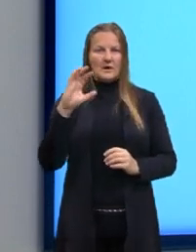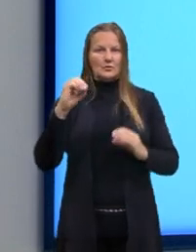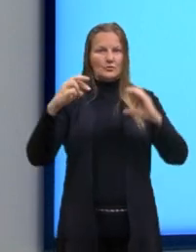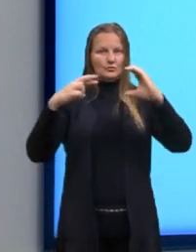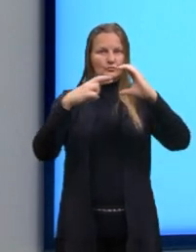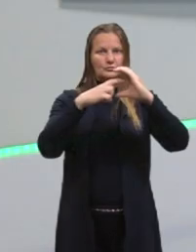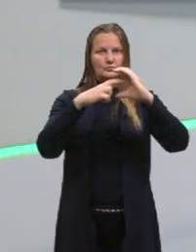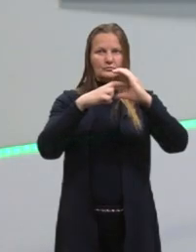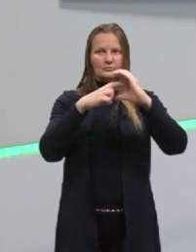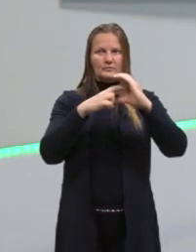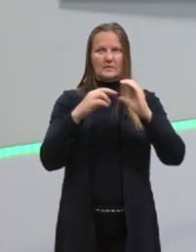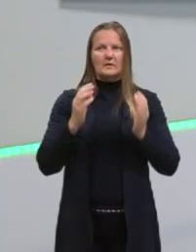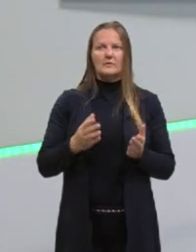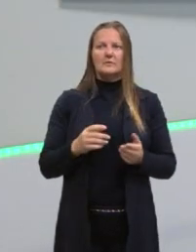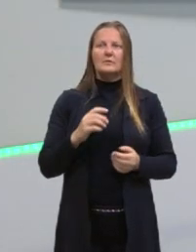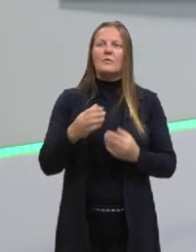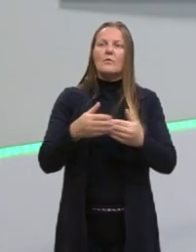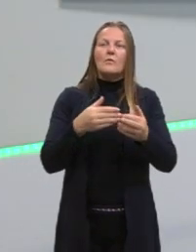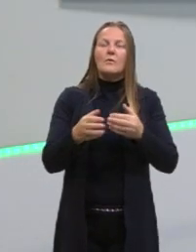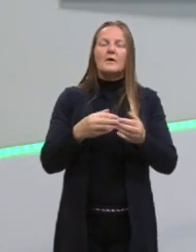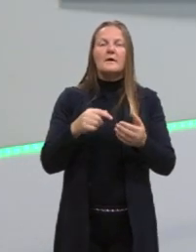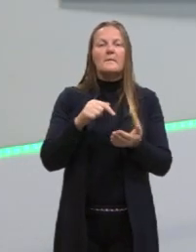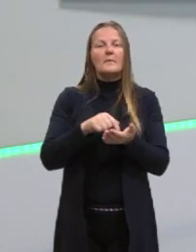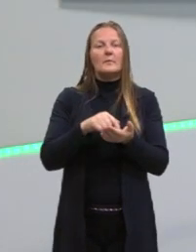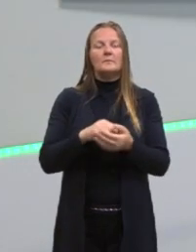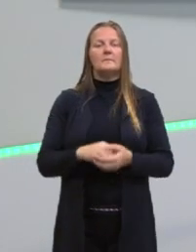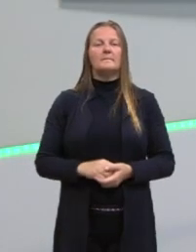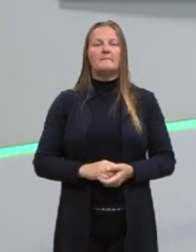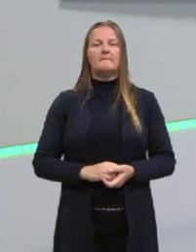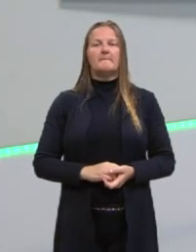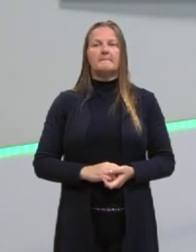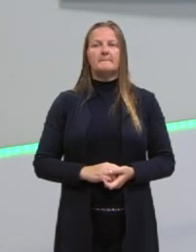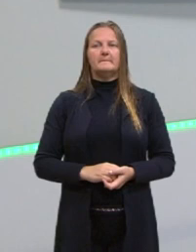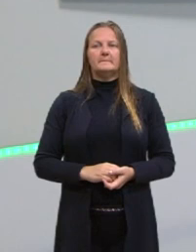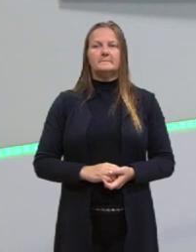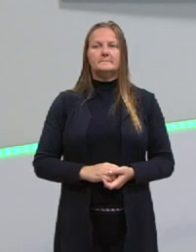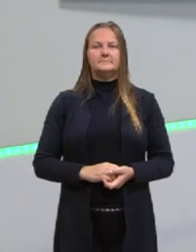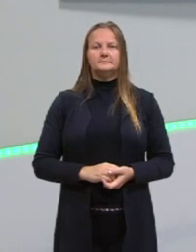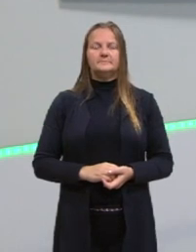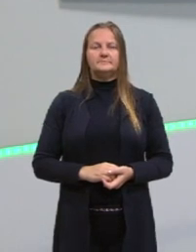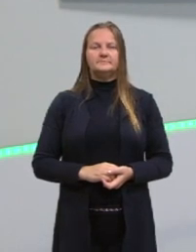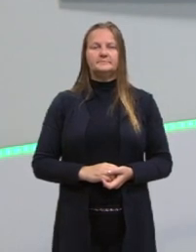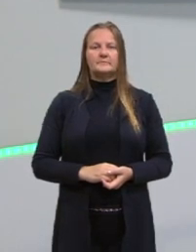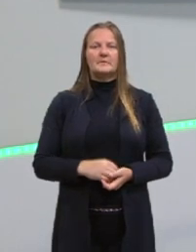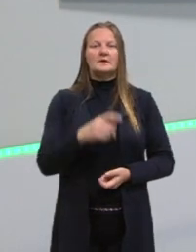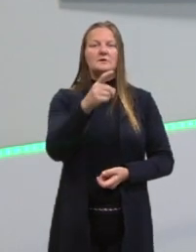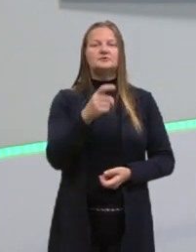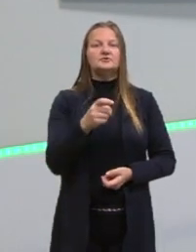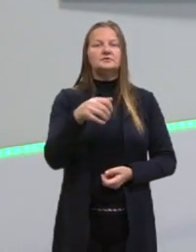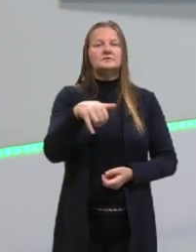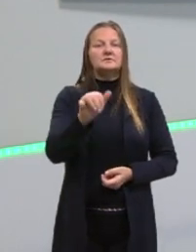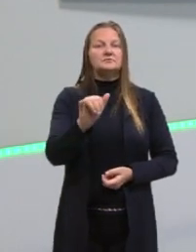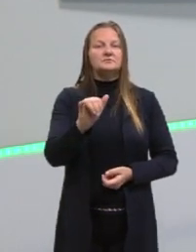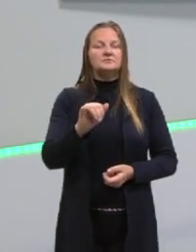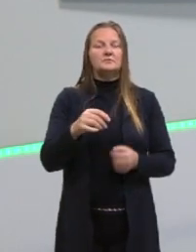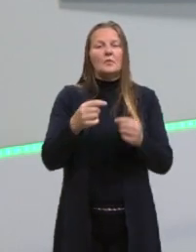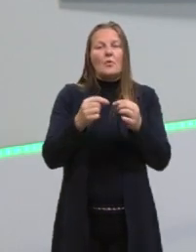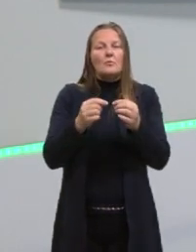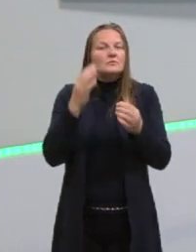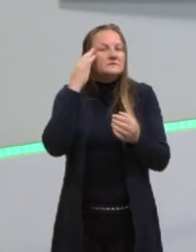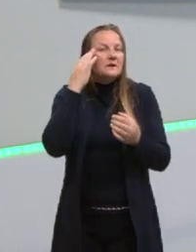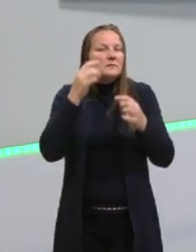definir um ponto qualquer na circunferência. E esse ponto que é o a gente vai chamar de X e Y, né? Vou determinar